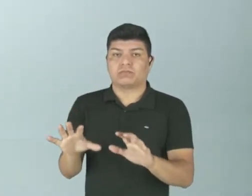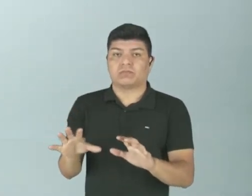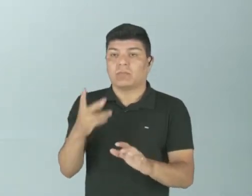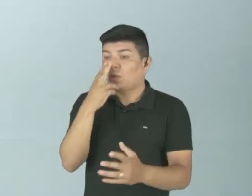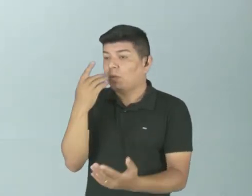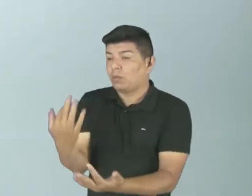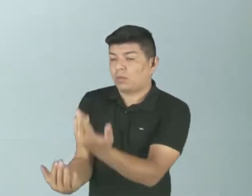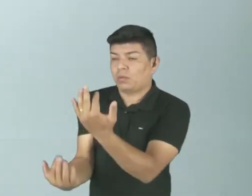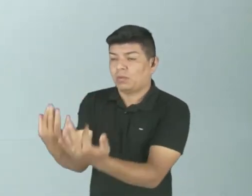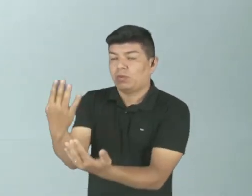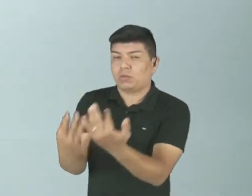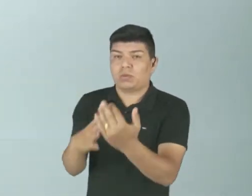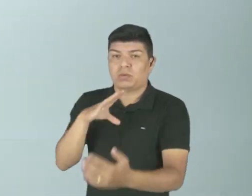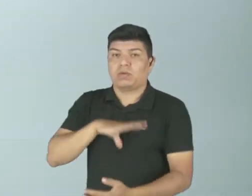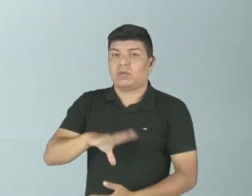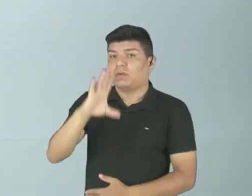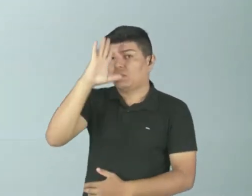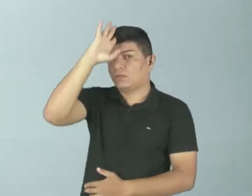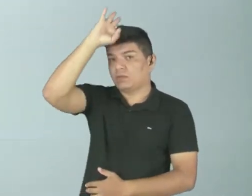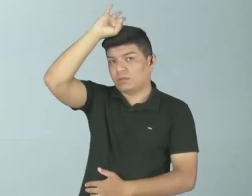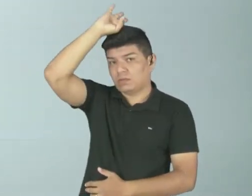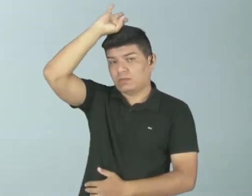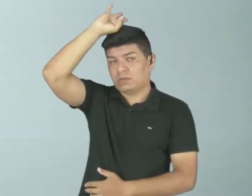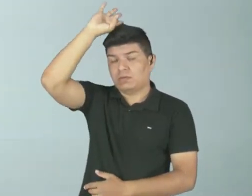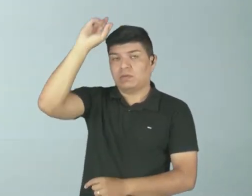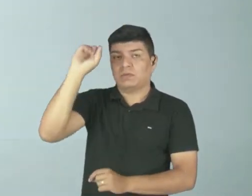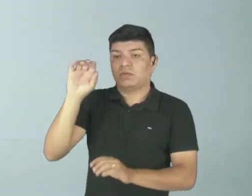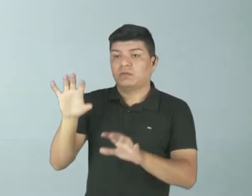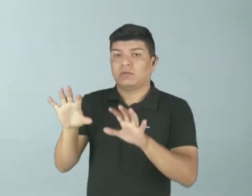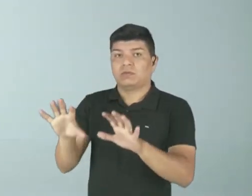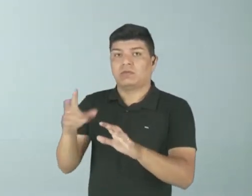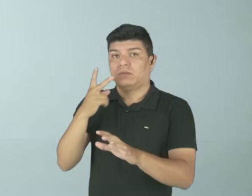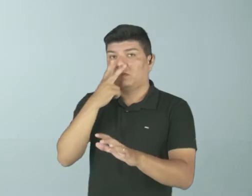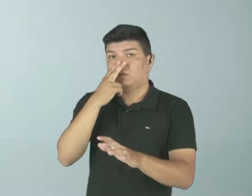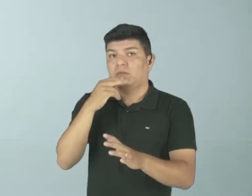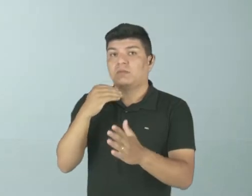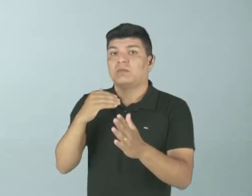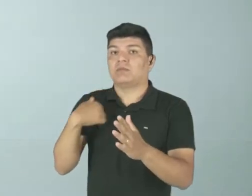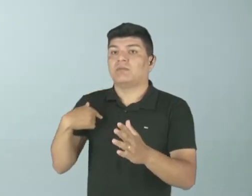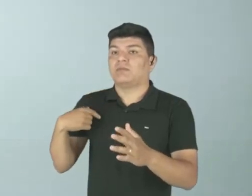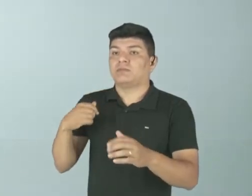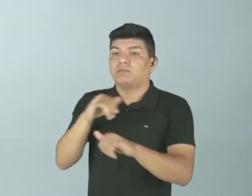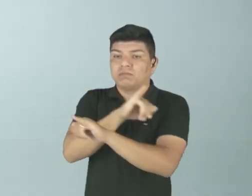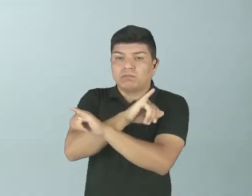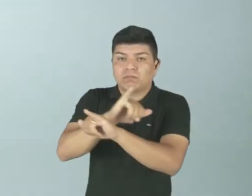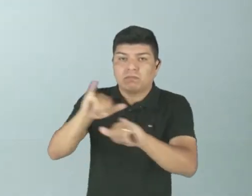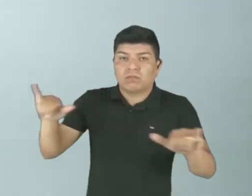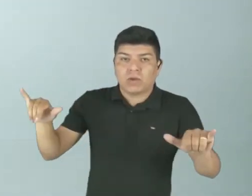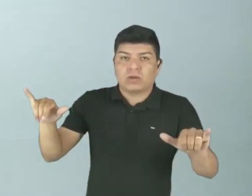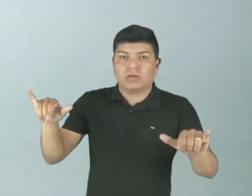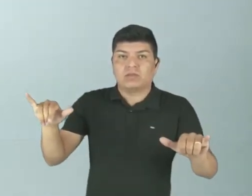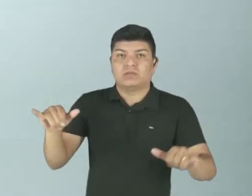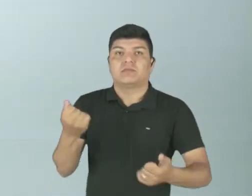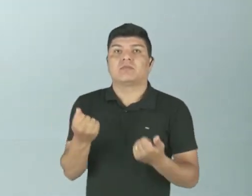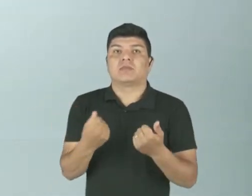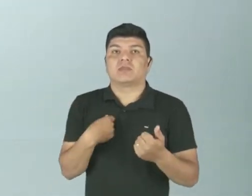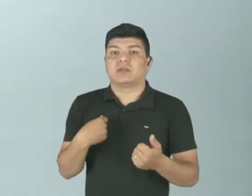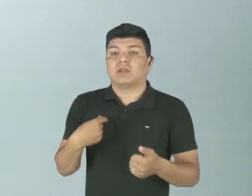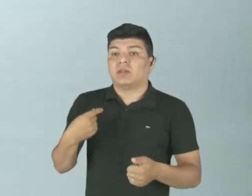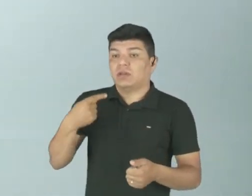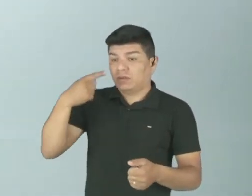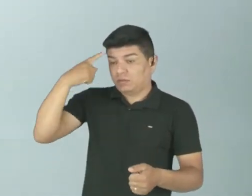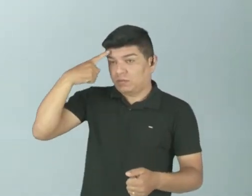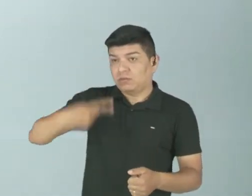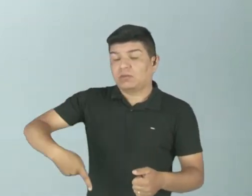ao colocar fogo em Roma, ele subiu e falou para o Senado que quem tinha botado fogo